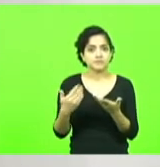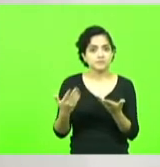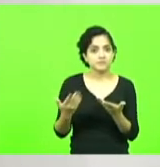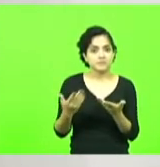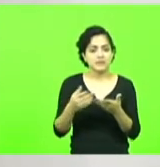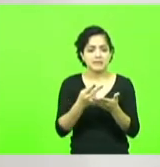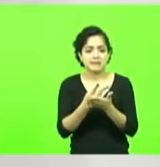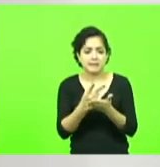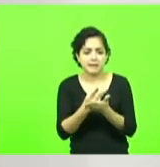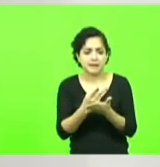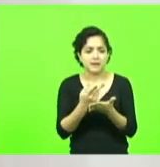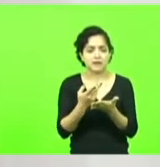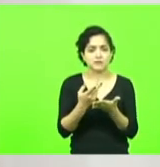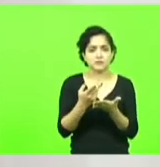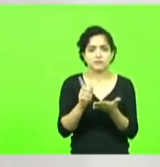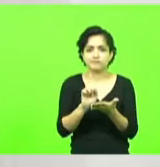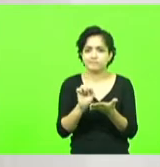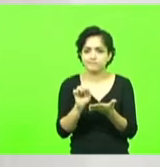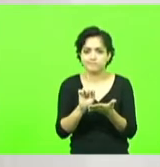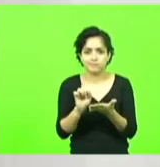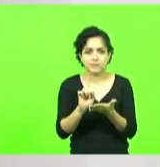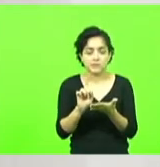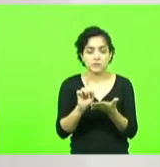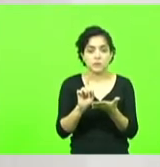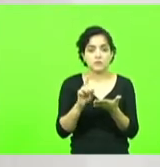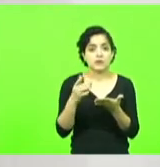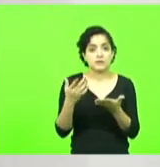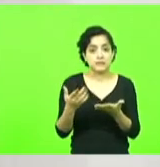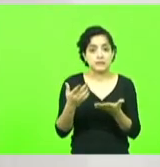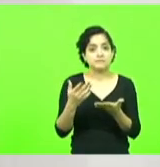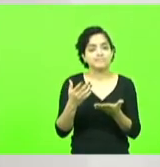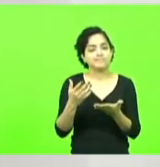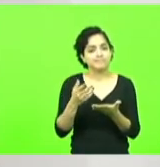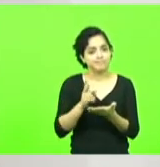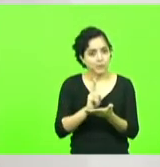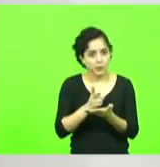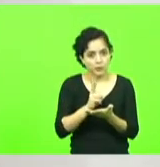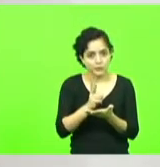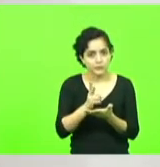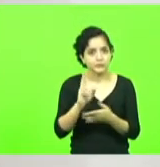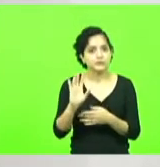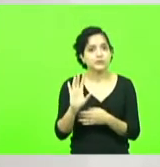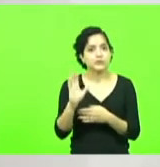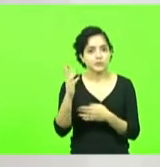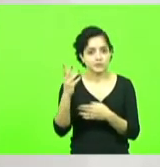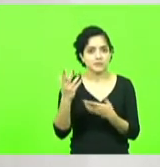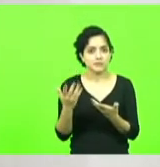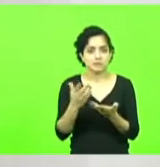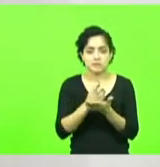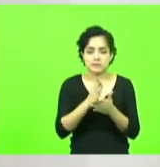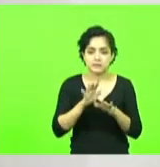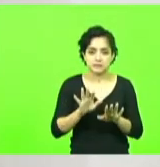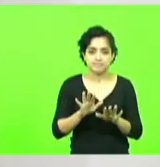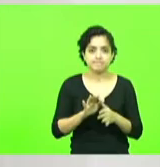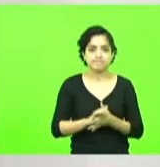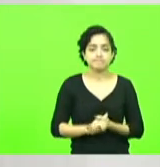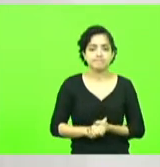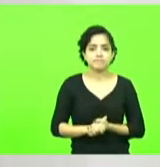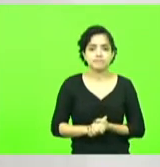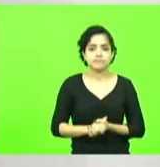errados que esses papelões que acontecem ainda em 2021 terminem de vez muito obrigado